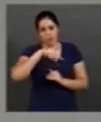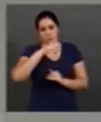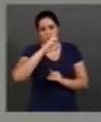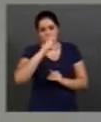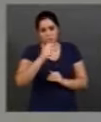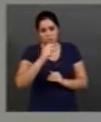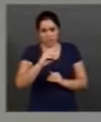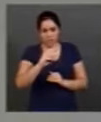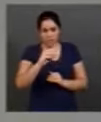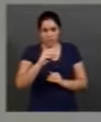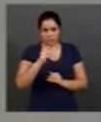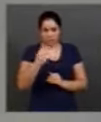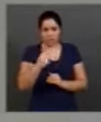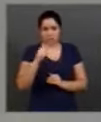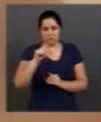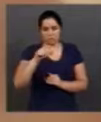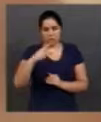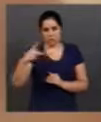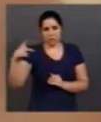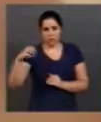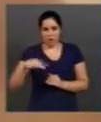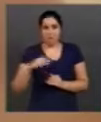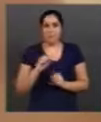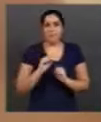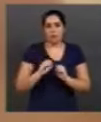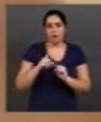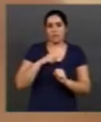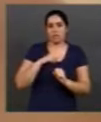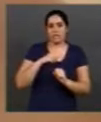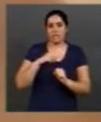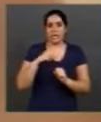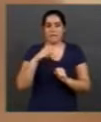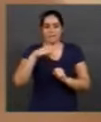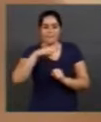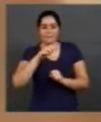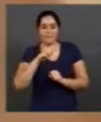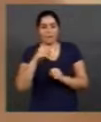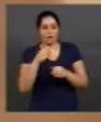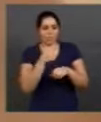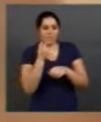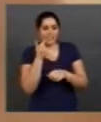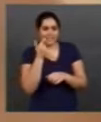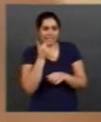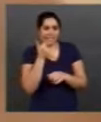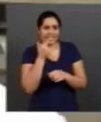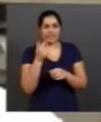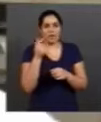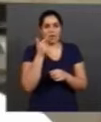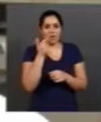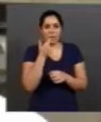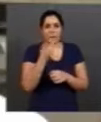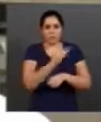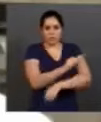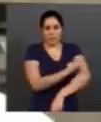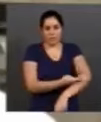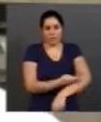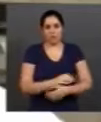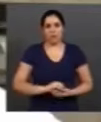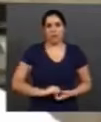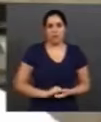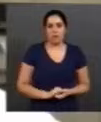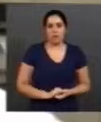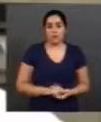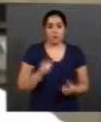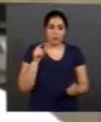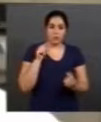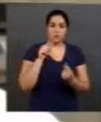causar fluorose dentária, popularmente conhecida como manchas brancas nos dentes. Nosso objetivo é gente fazer a